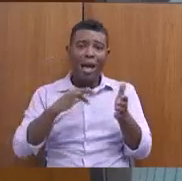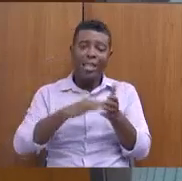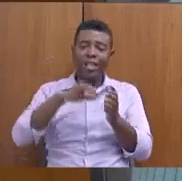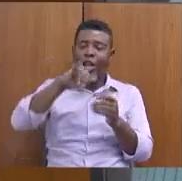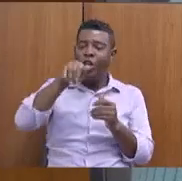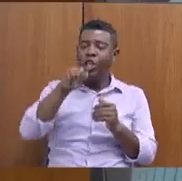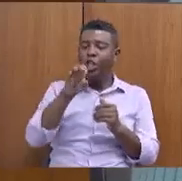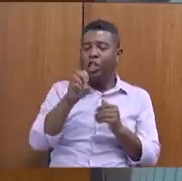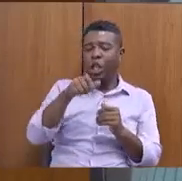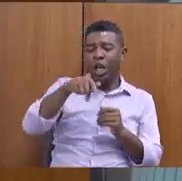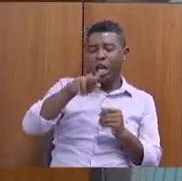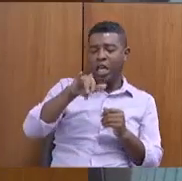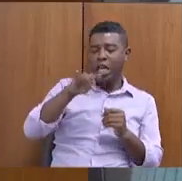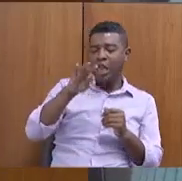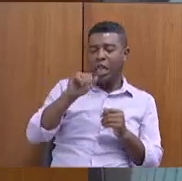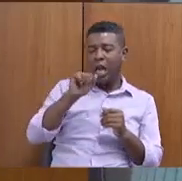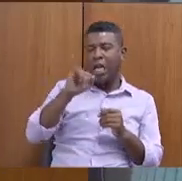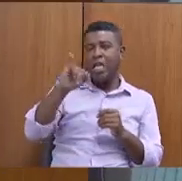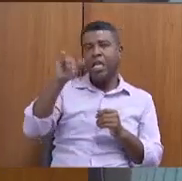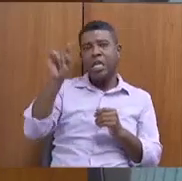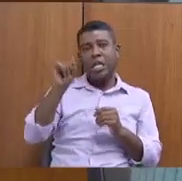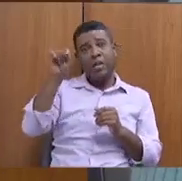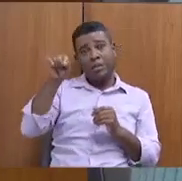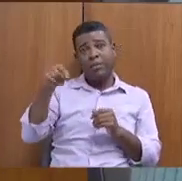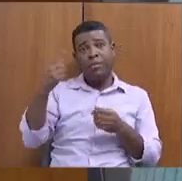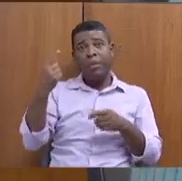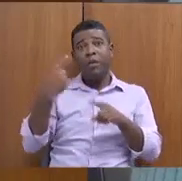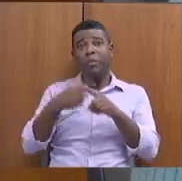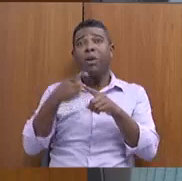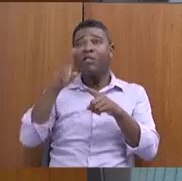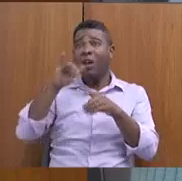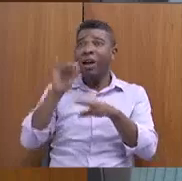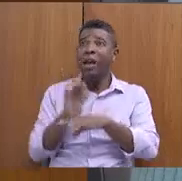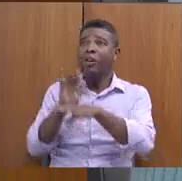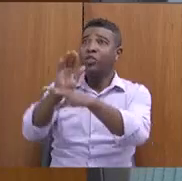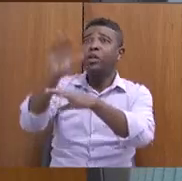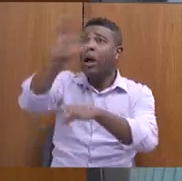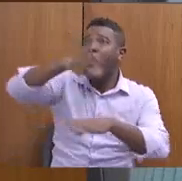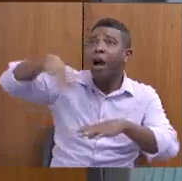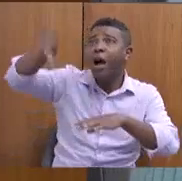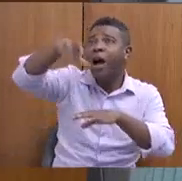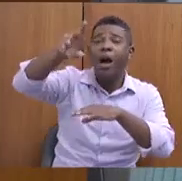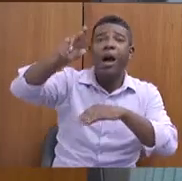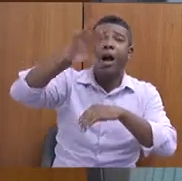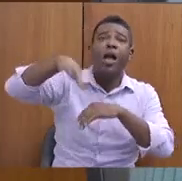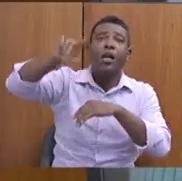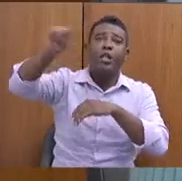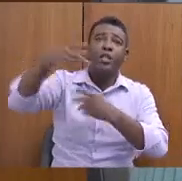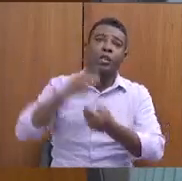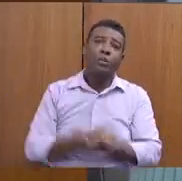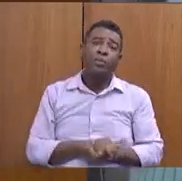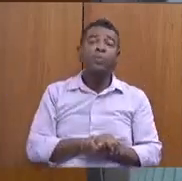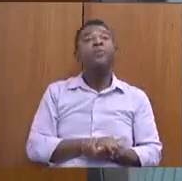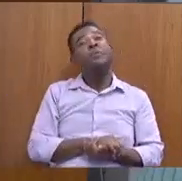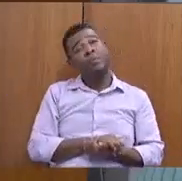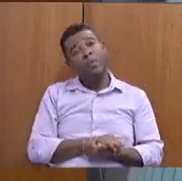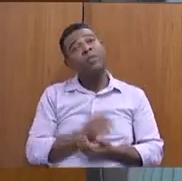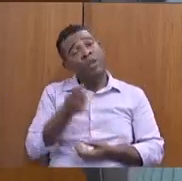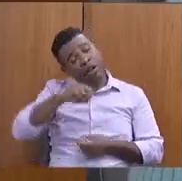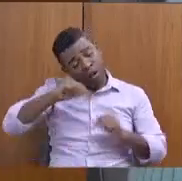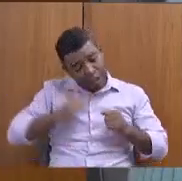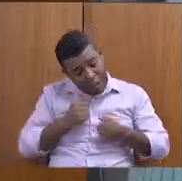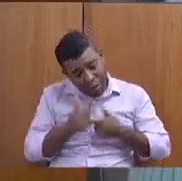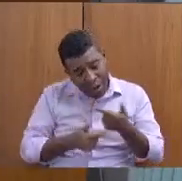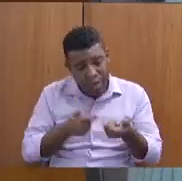vai ser um divisor de águas lá naquela região. Ela é muito importante para lá. Então, gente vem trabalhando nisso, às vezes, os resultados